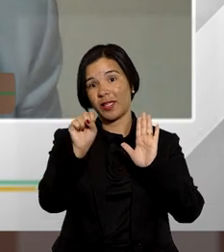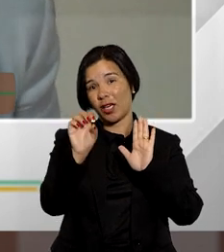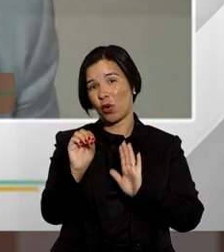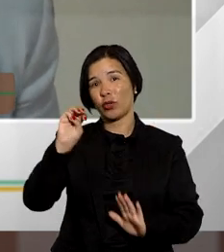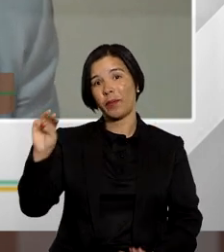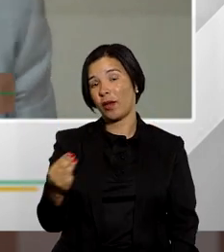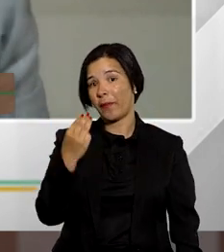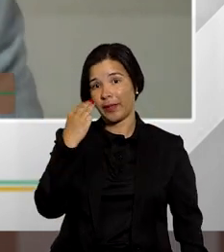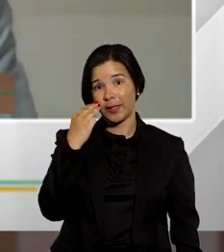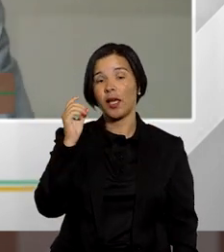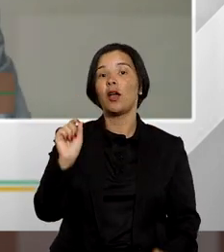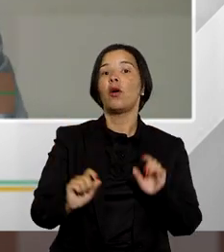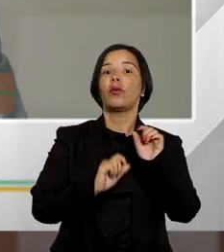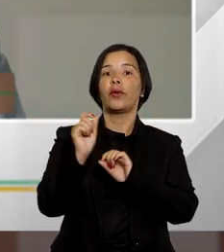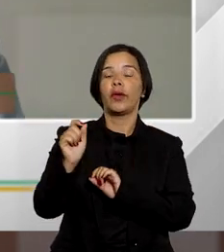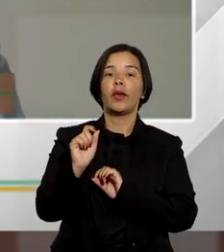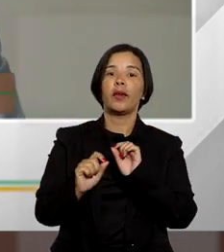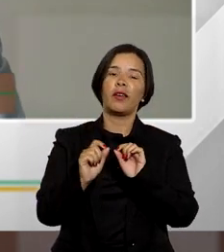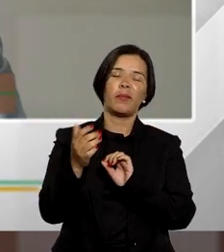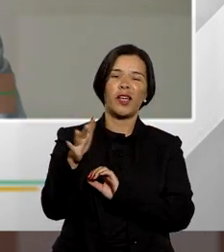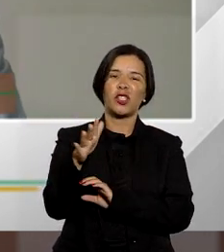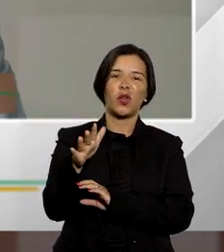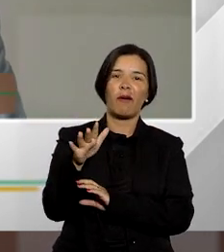8 milhões que daria